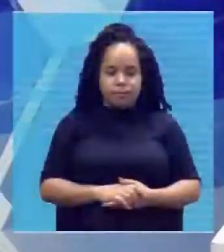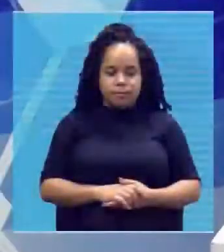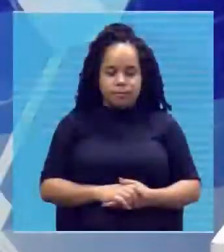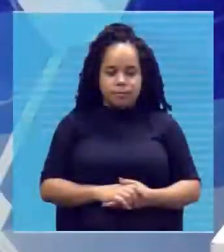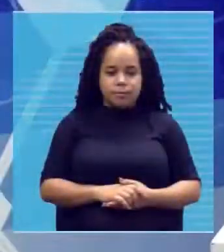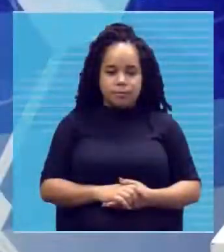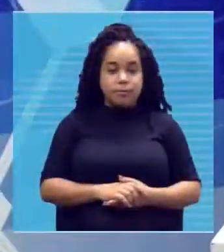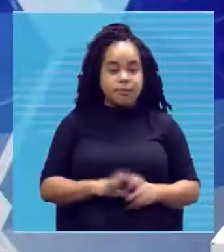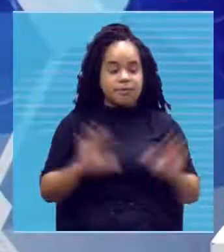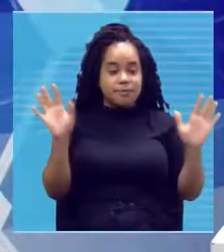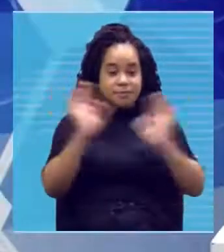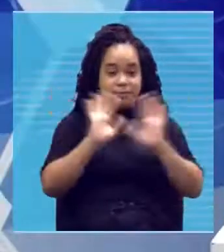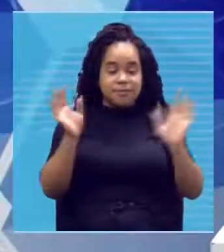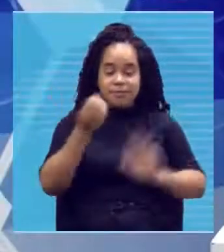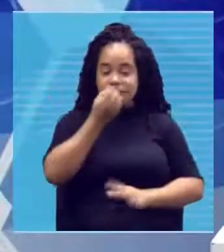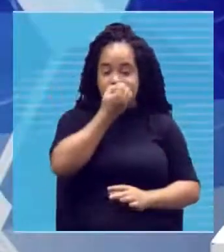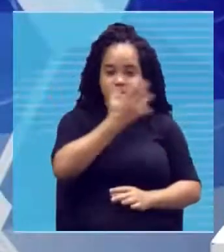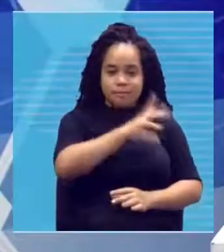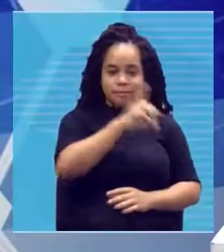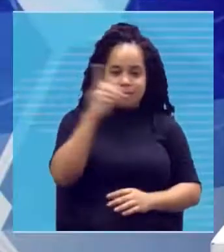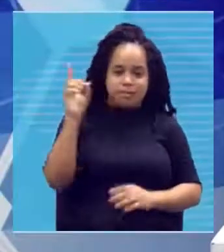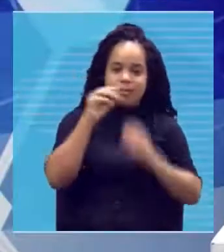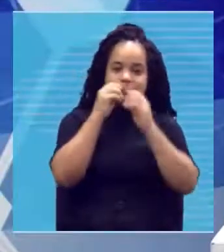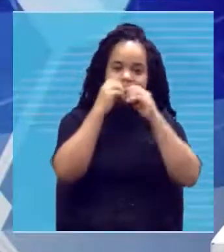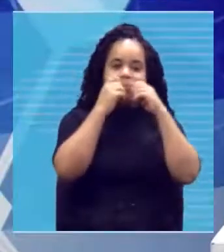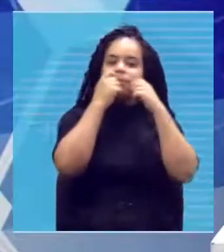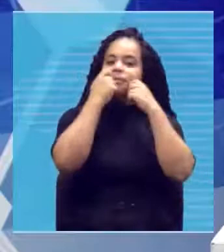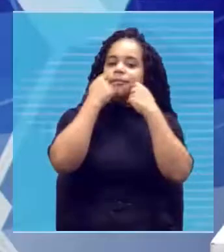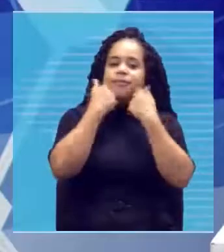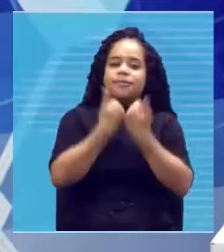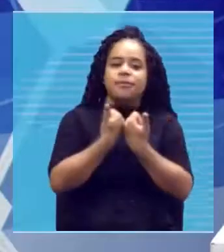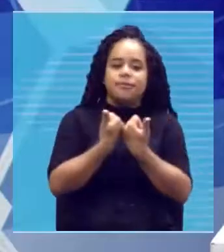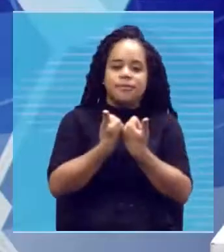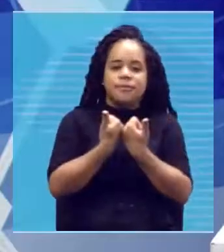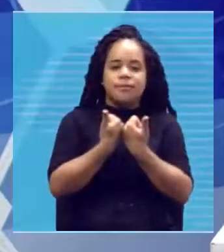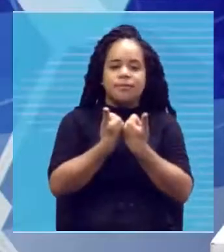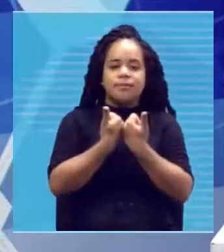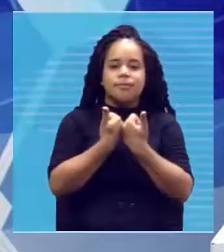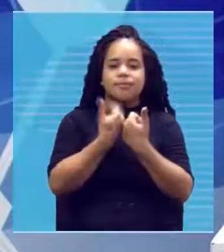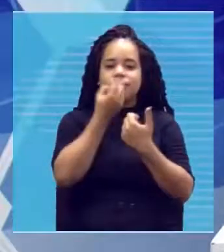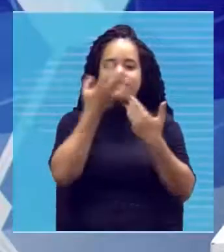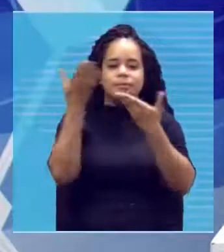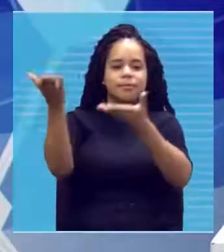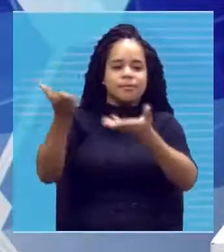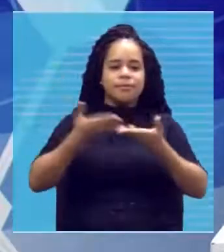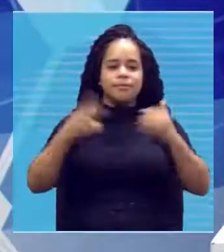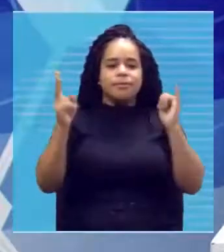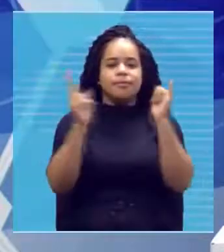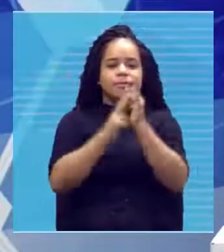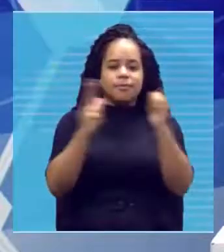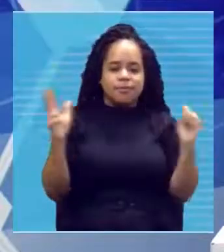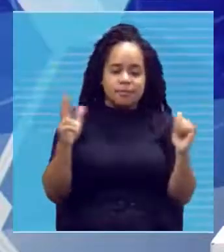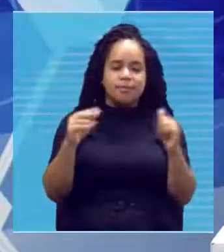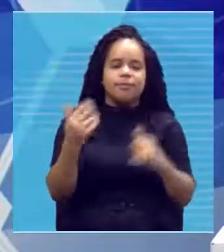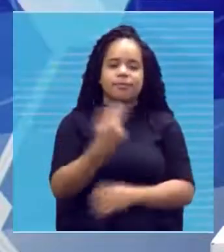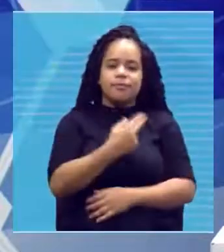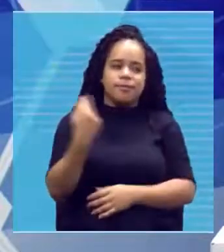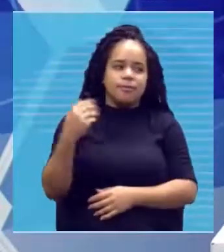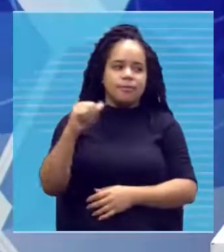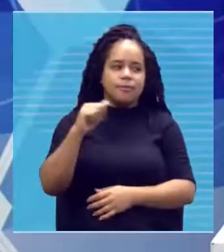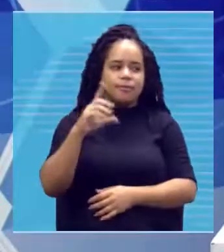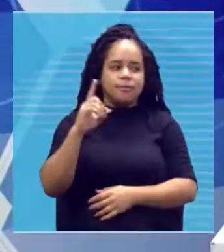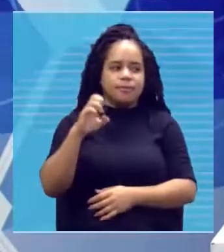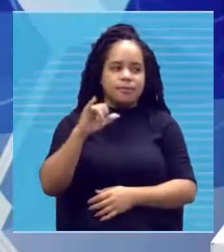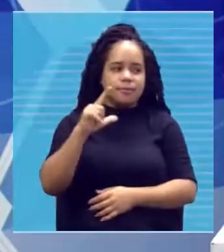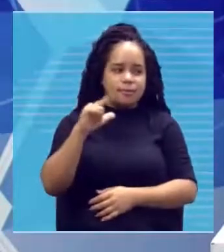Olá, olá, bom dia, bom dia todo mundo, tudo bem com vocês? Sejam bem-vindos ao canal Educação, professor Adeildo Alves com vocês